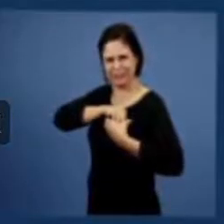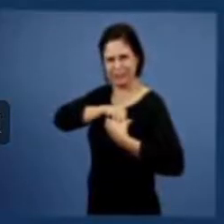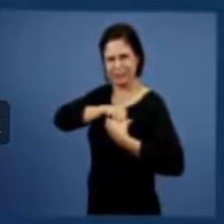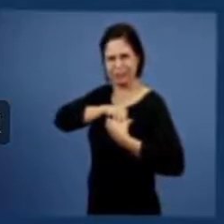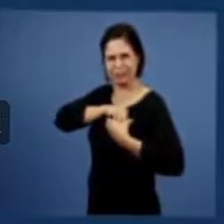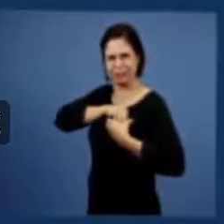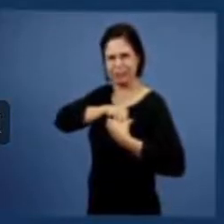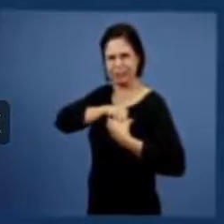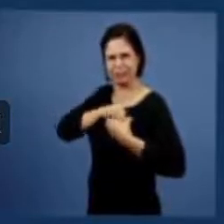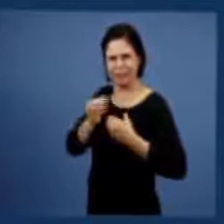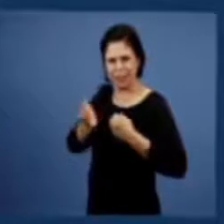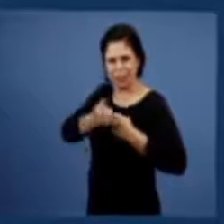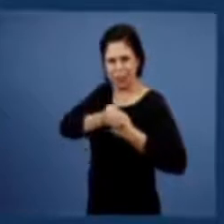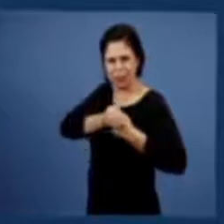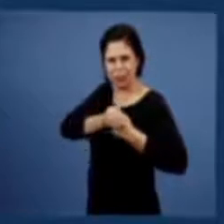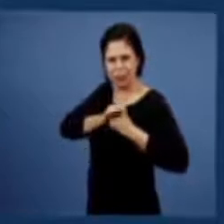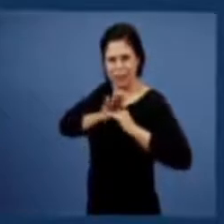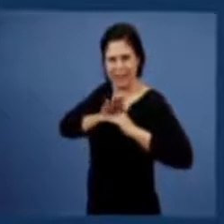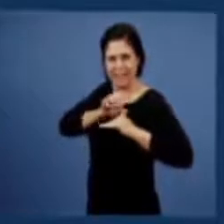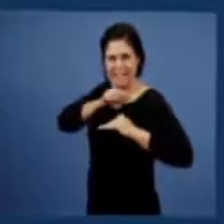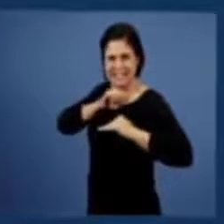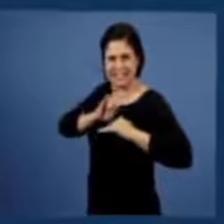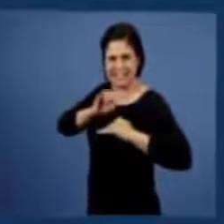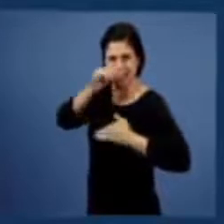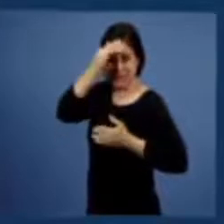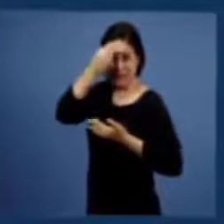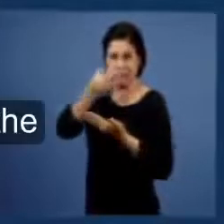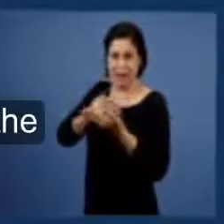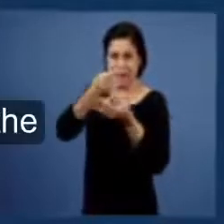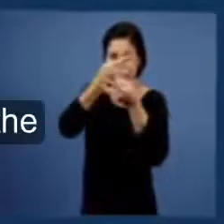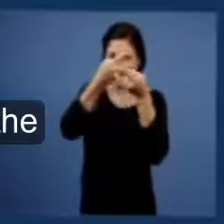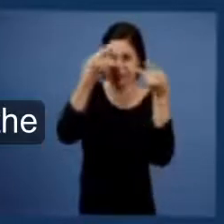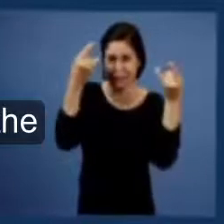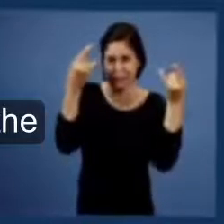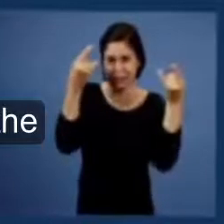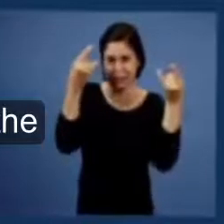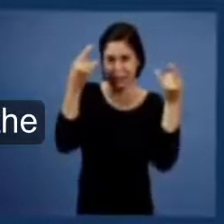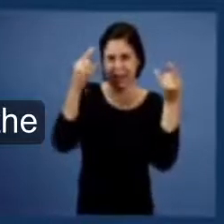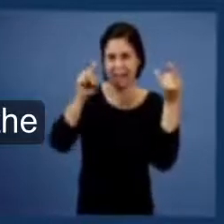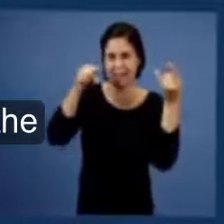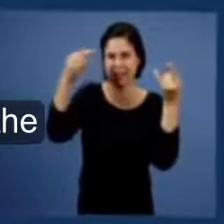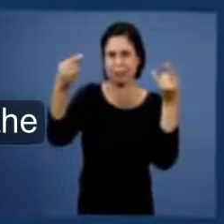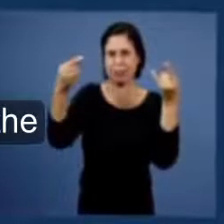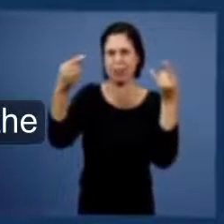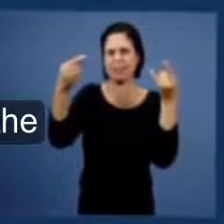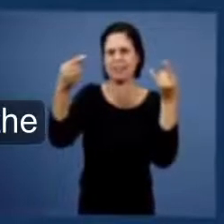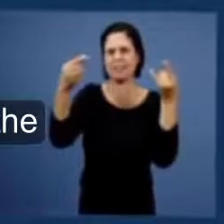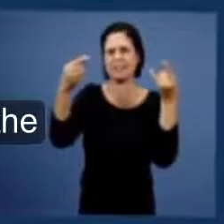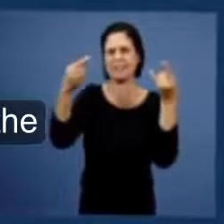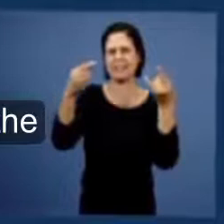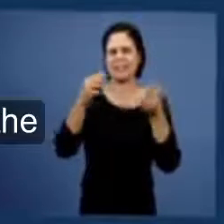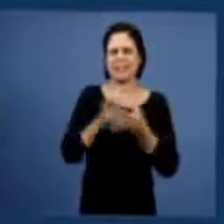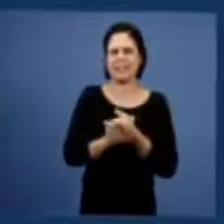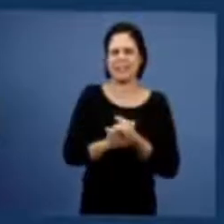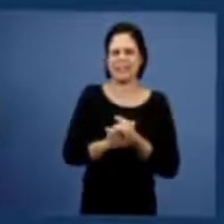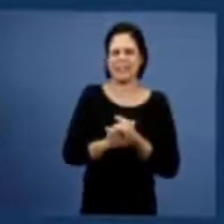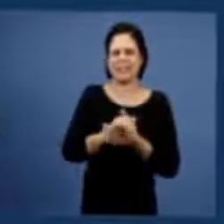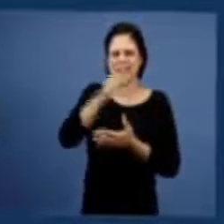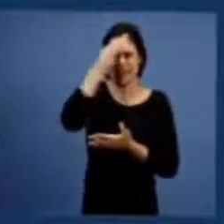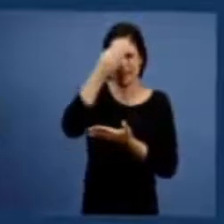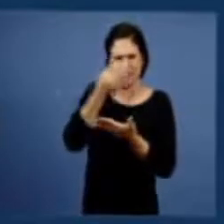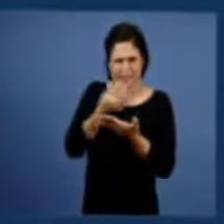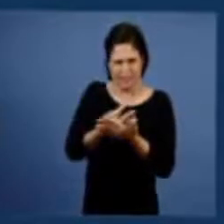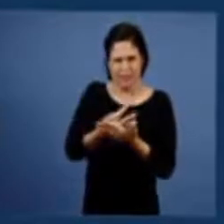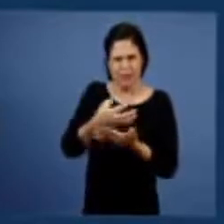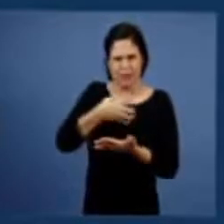intrínseca ela é interior mas se ela se exteriorizar ela se transforma numa estrutura em que a fé ali no sentido da figura da